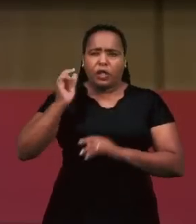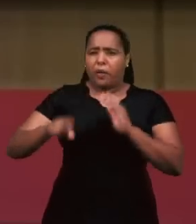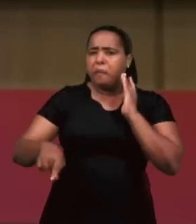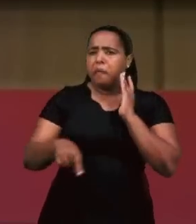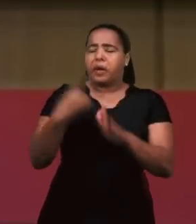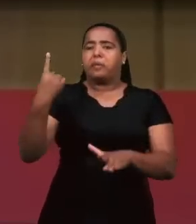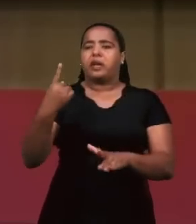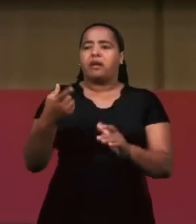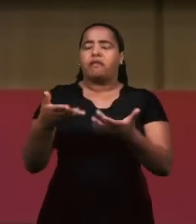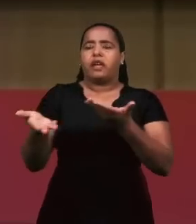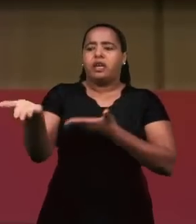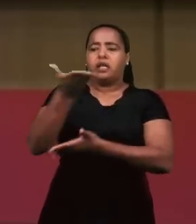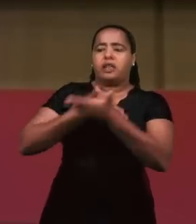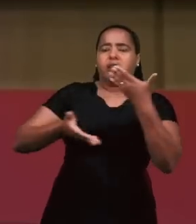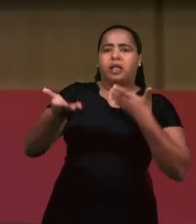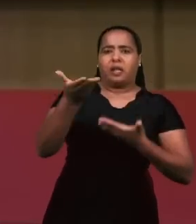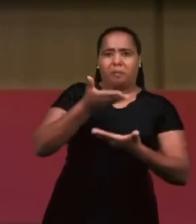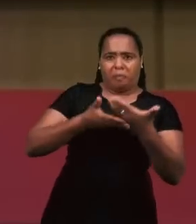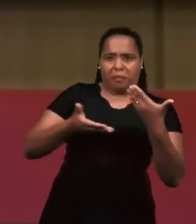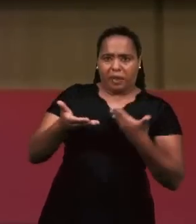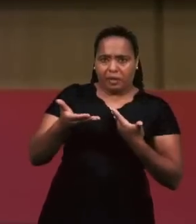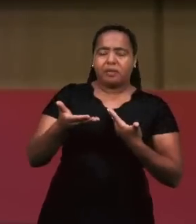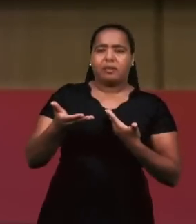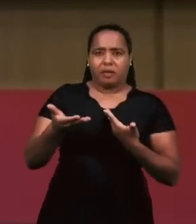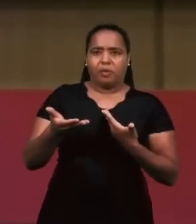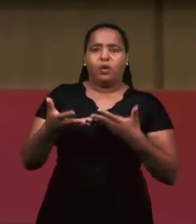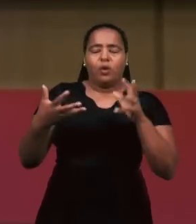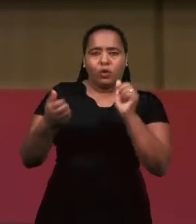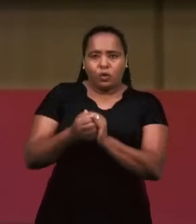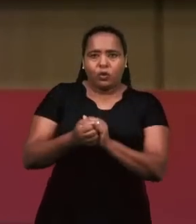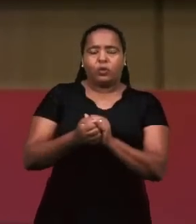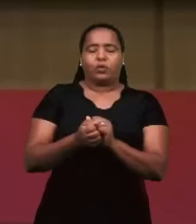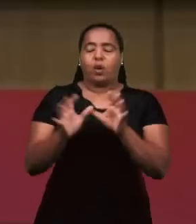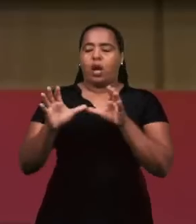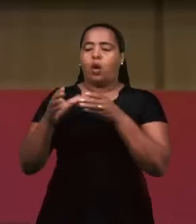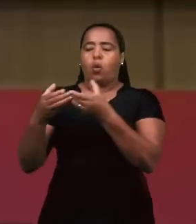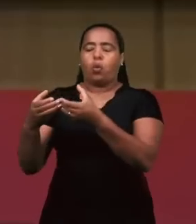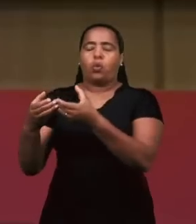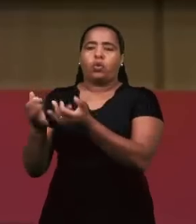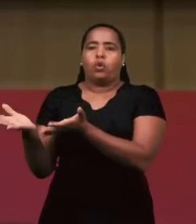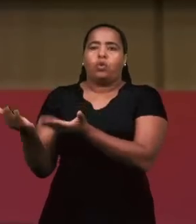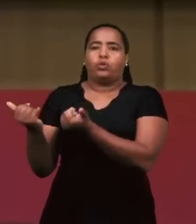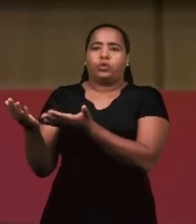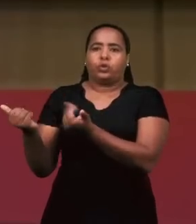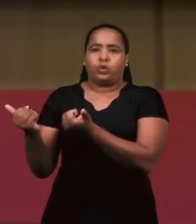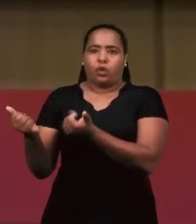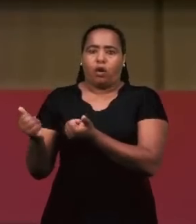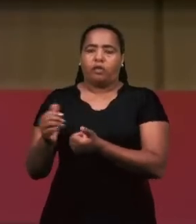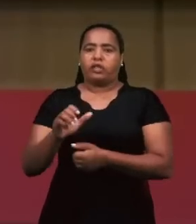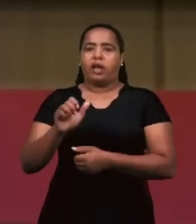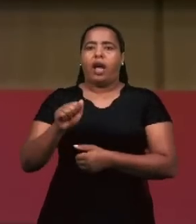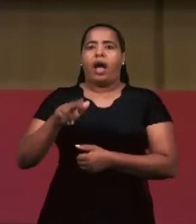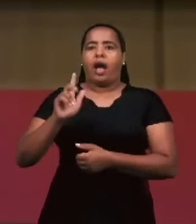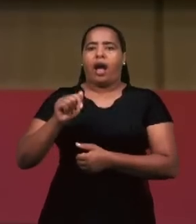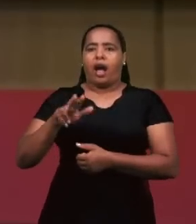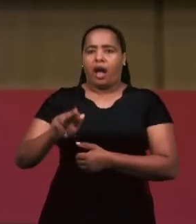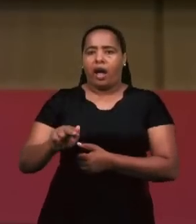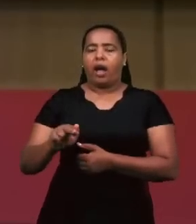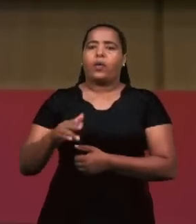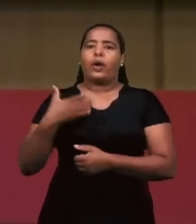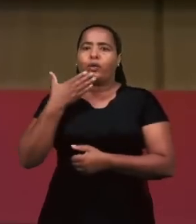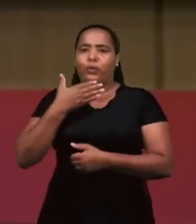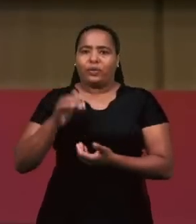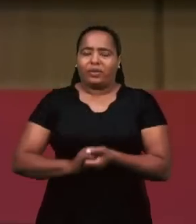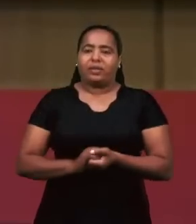que é a Mabes Dixon, ela é do grupo de jovens da Igreja de Água Dulce, pastor Vicente Castilho,